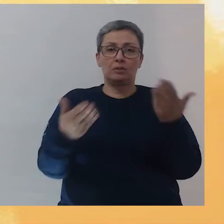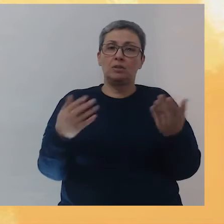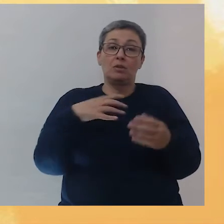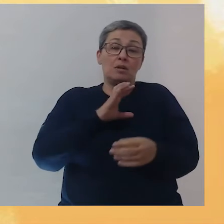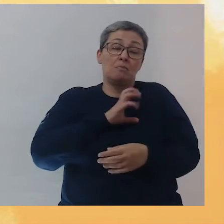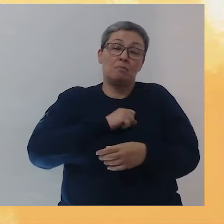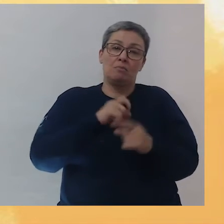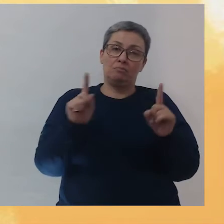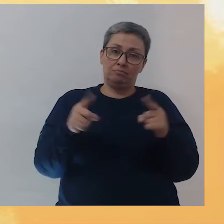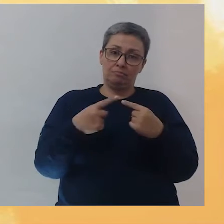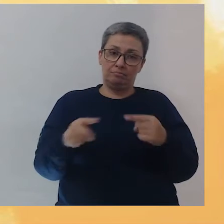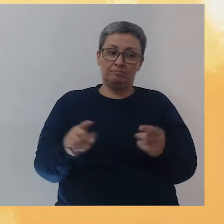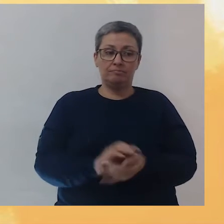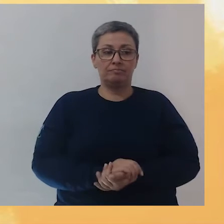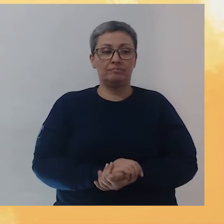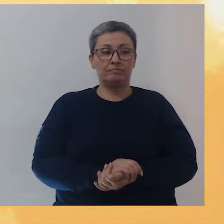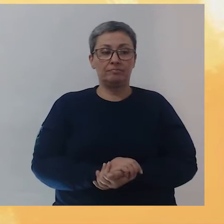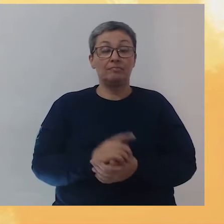amor pela música.